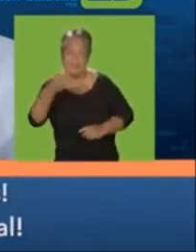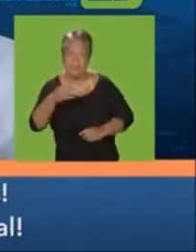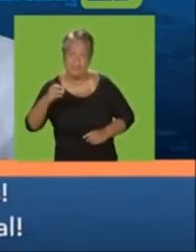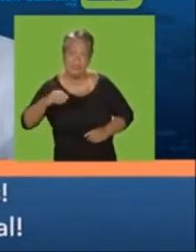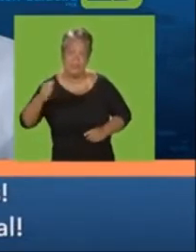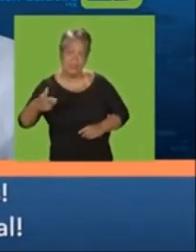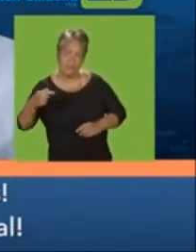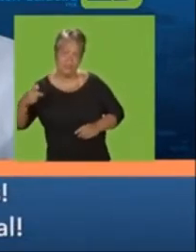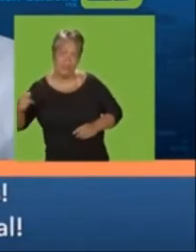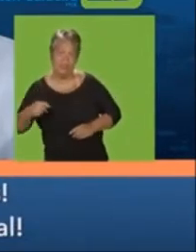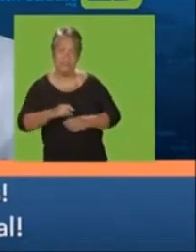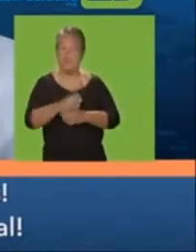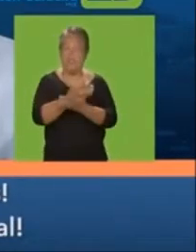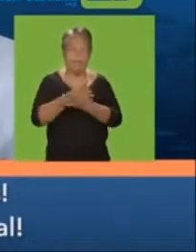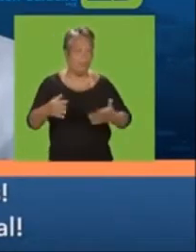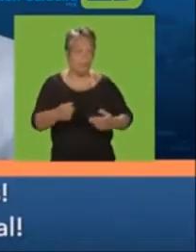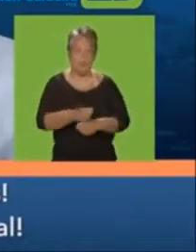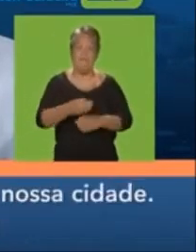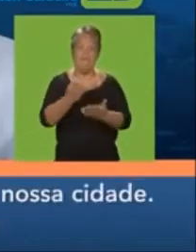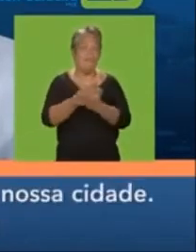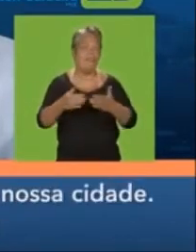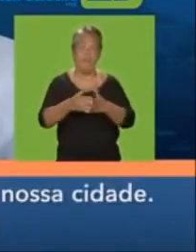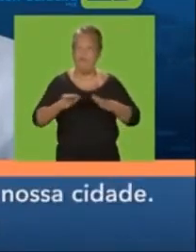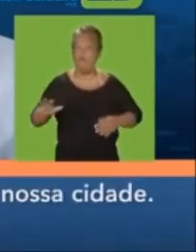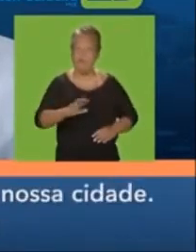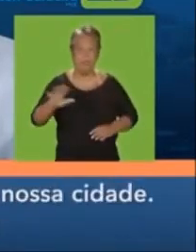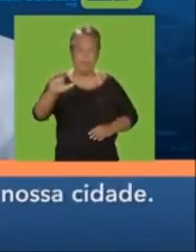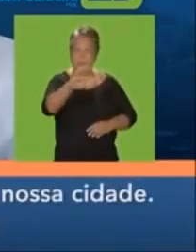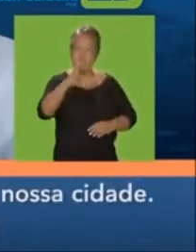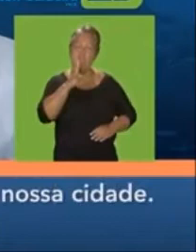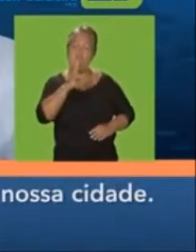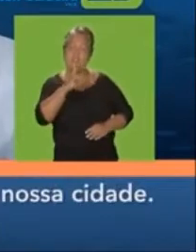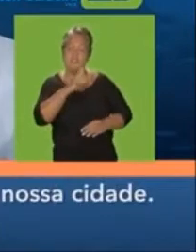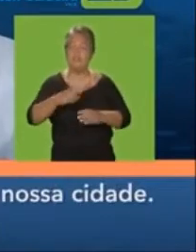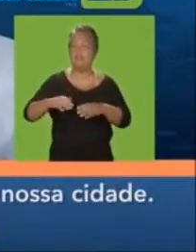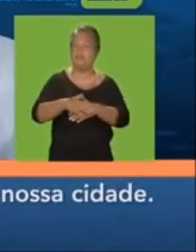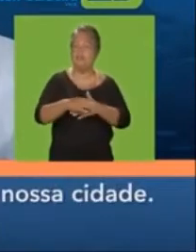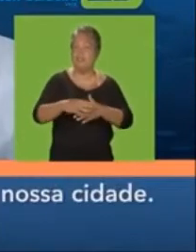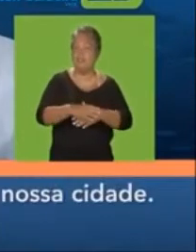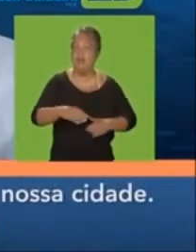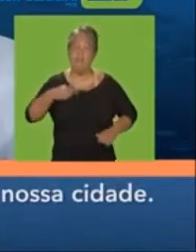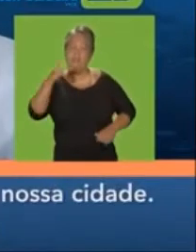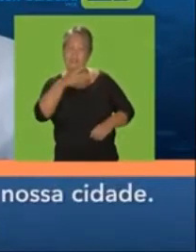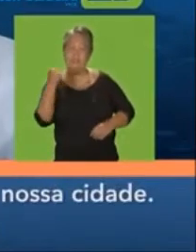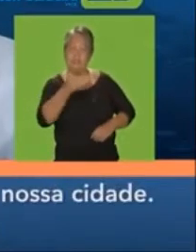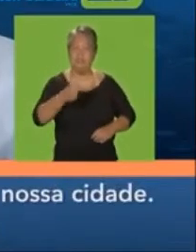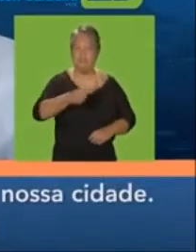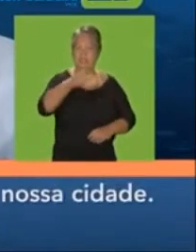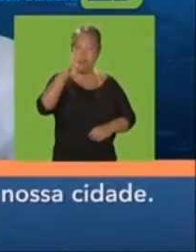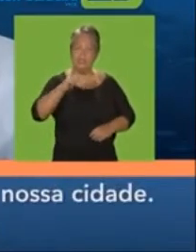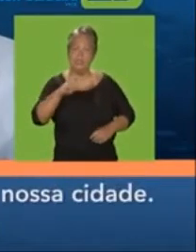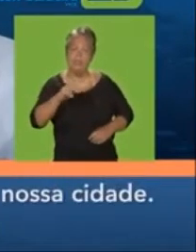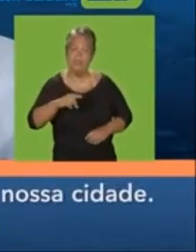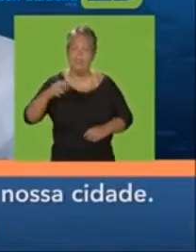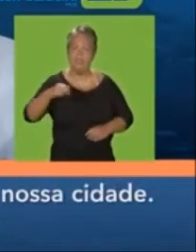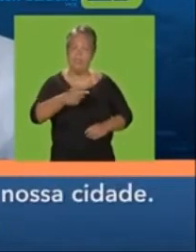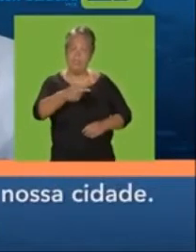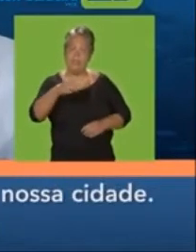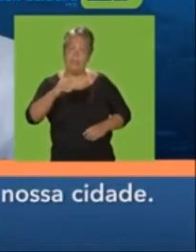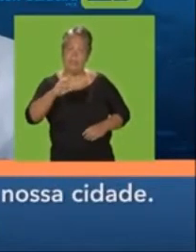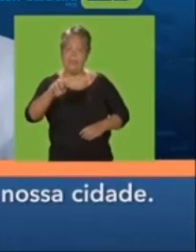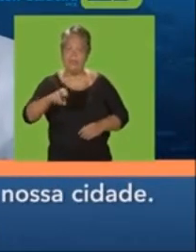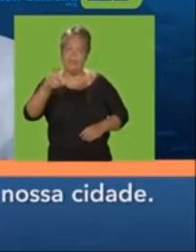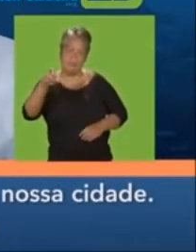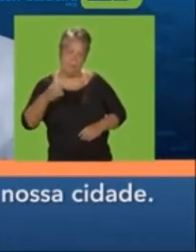Capitã Cloroquina 70222, ta o que pessoal? Vim da comunidade, conheça a necessidade da nossa cidade, vamos juntos lutar pelo Rio, Luciano